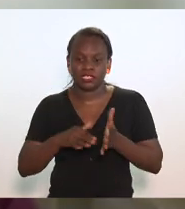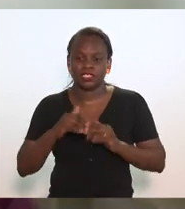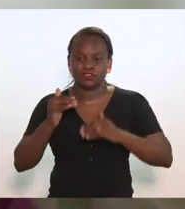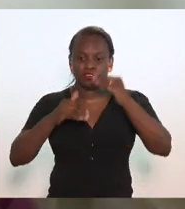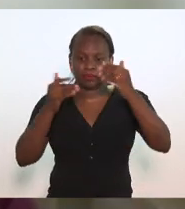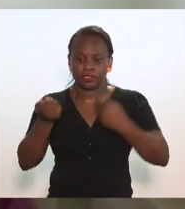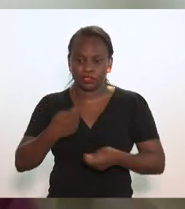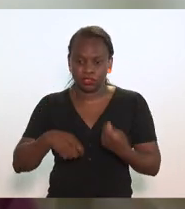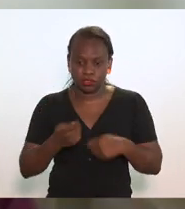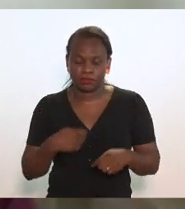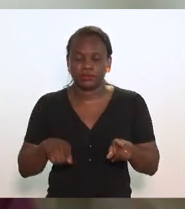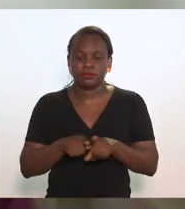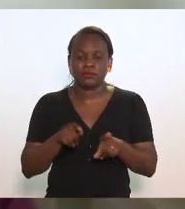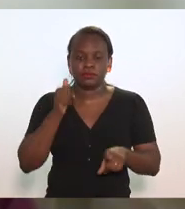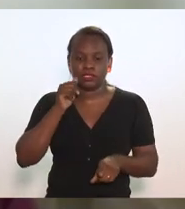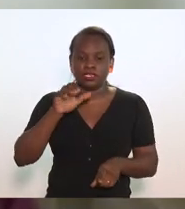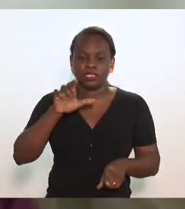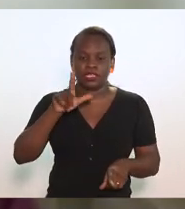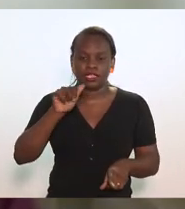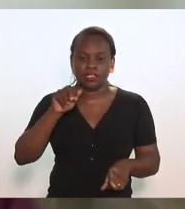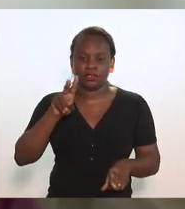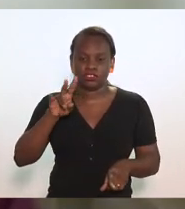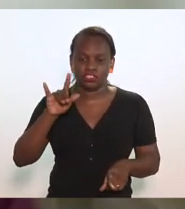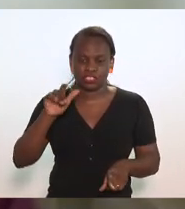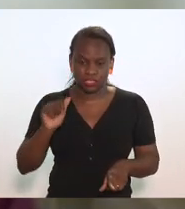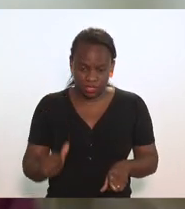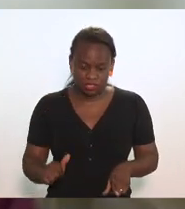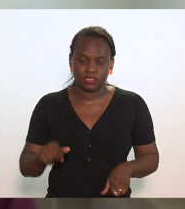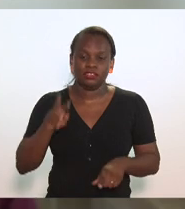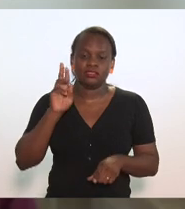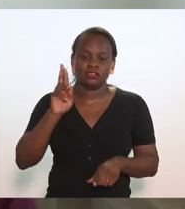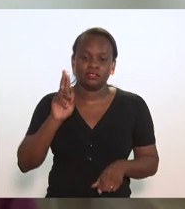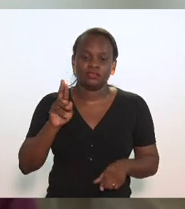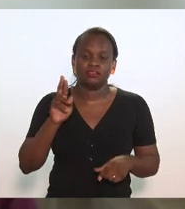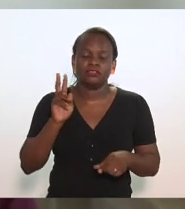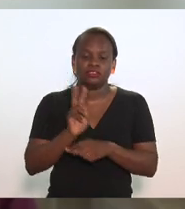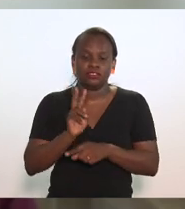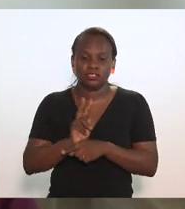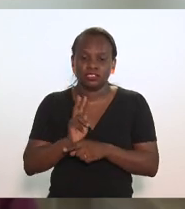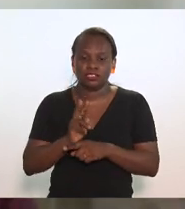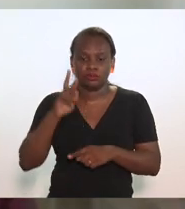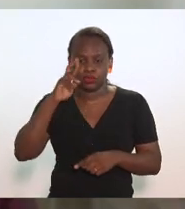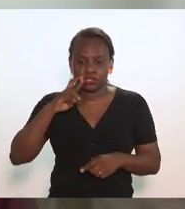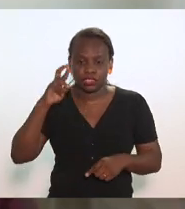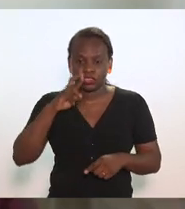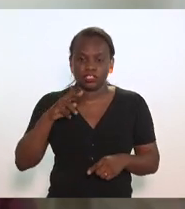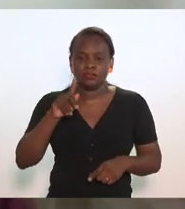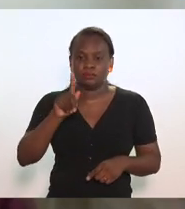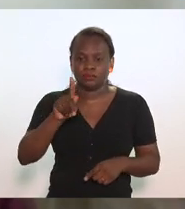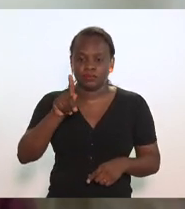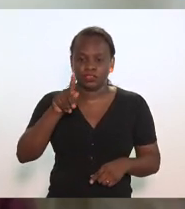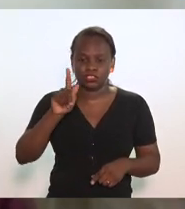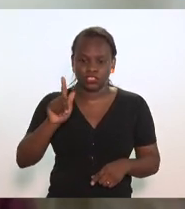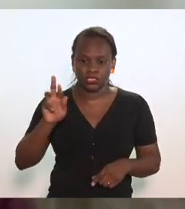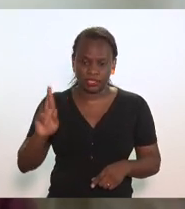Econômico, da doutora Cláudia Frese, representando a Procuradoria Geral do Estado,